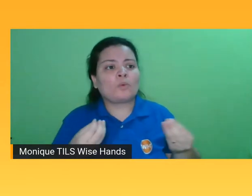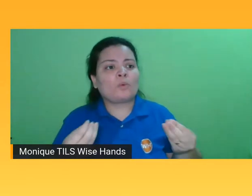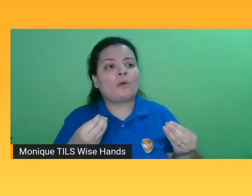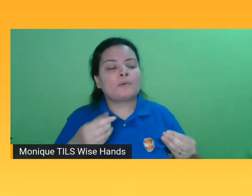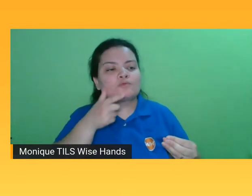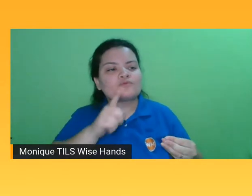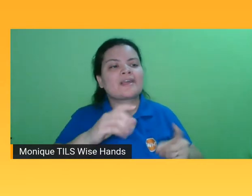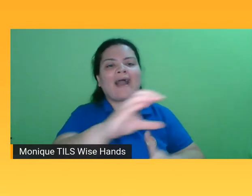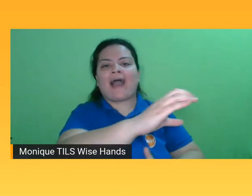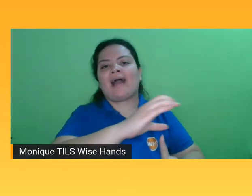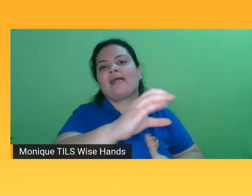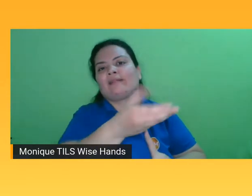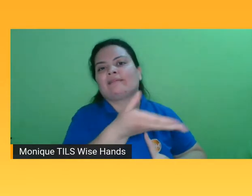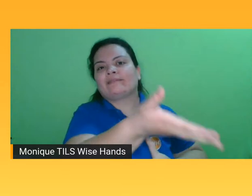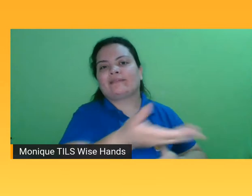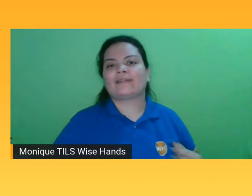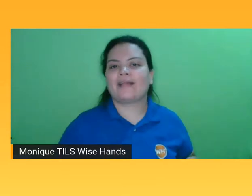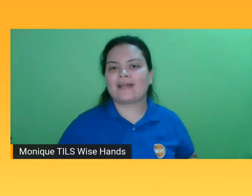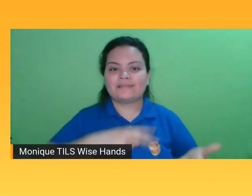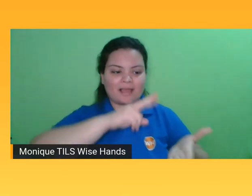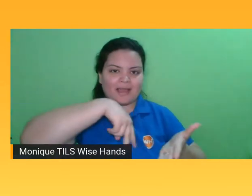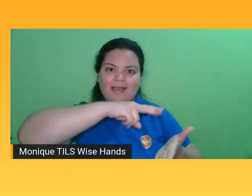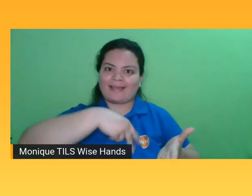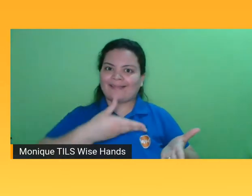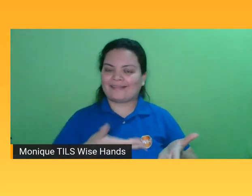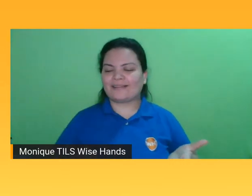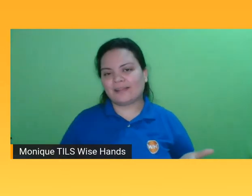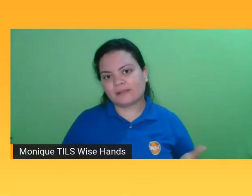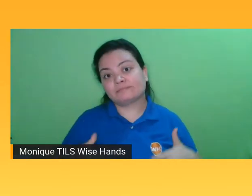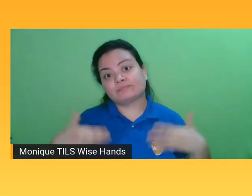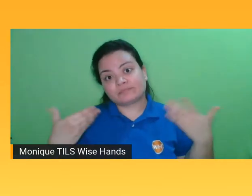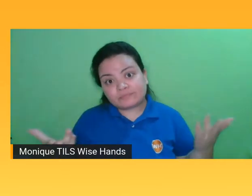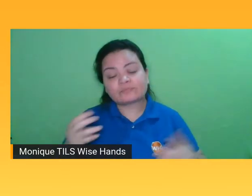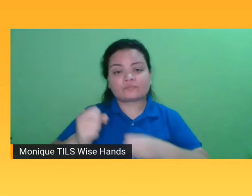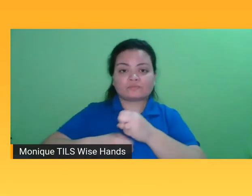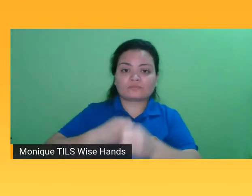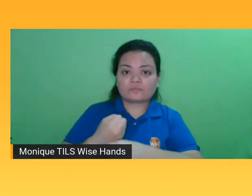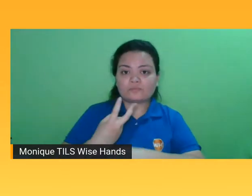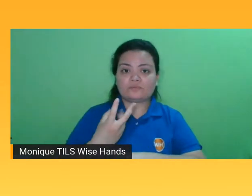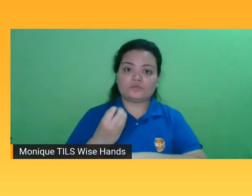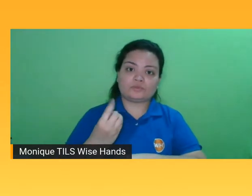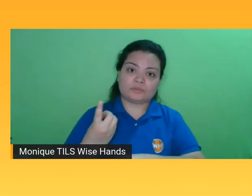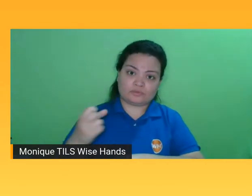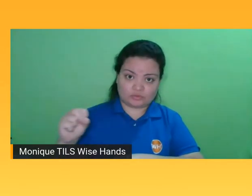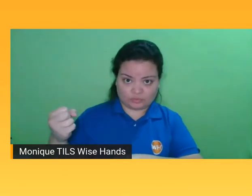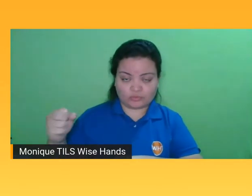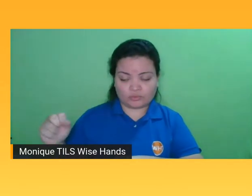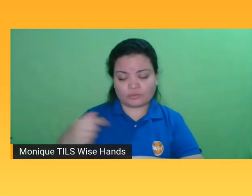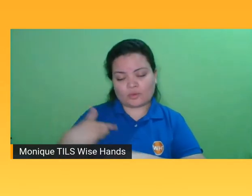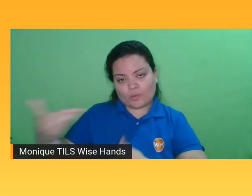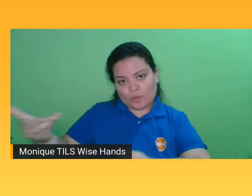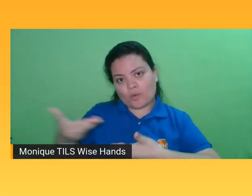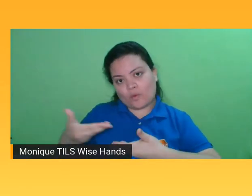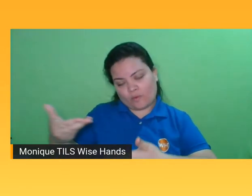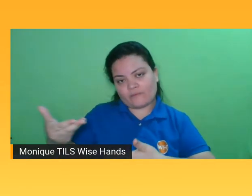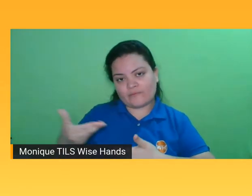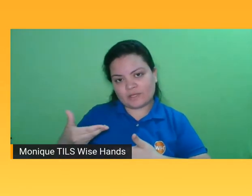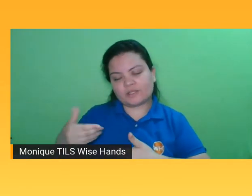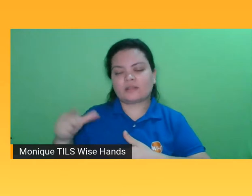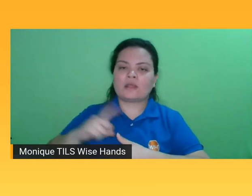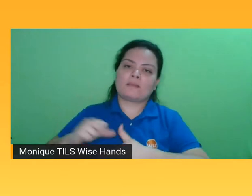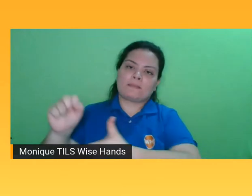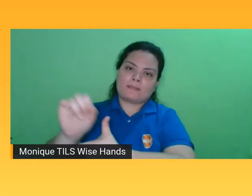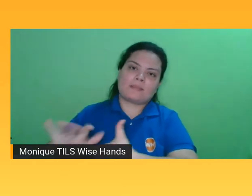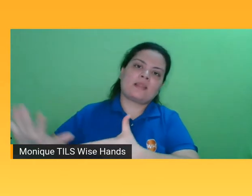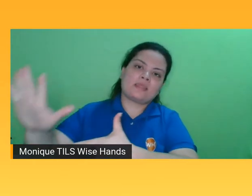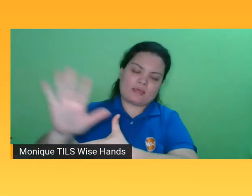Então, em 2018, eu recebi o convite da Storytel. A Storytel é uma plataforma de streaming, de audiolivro.